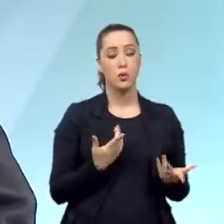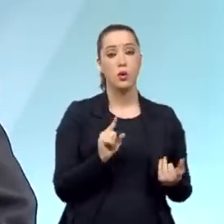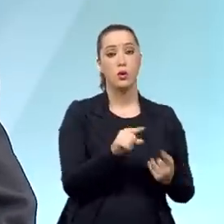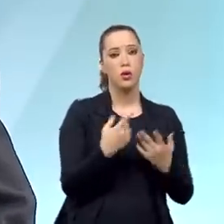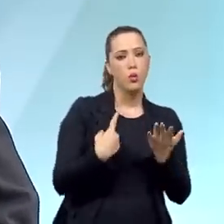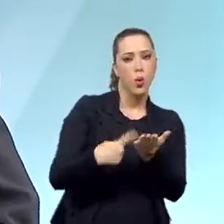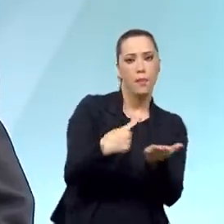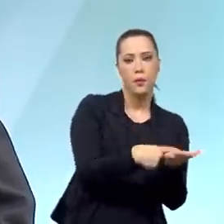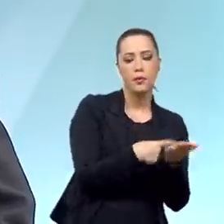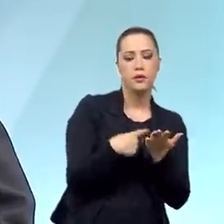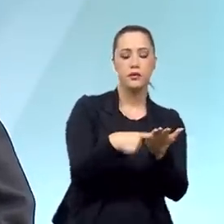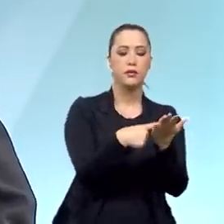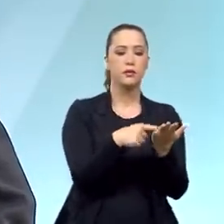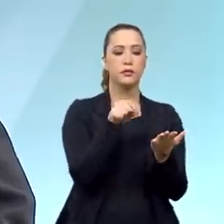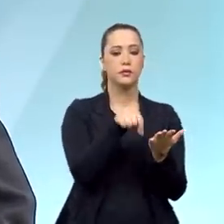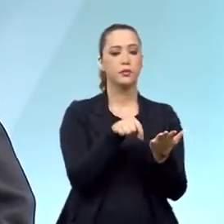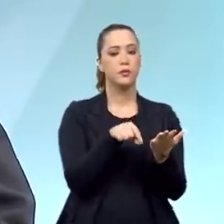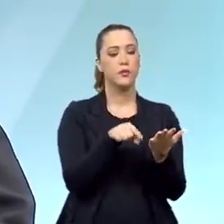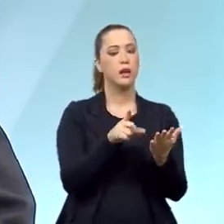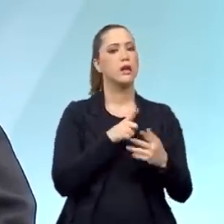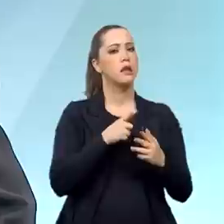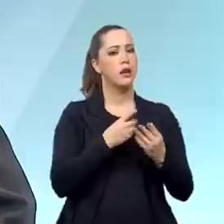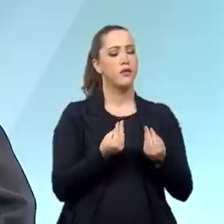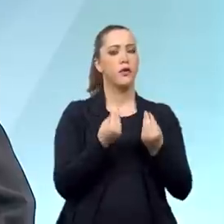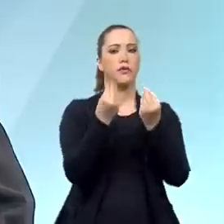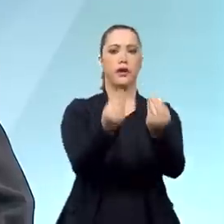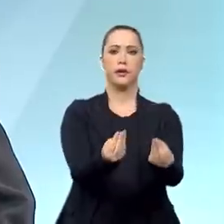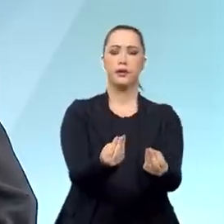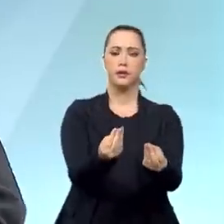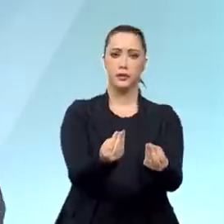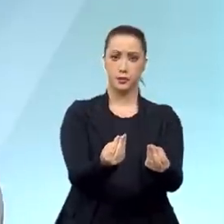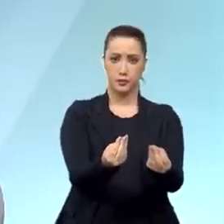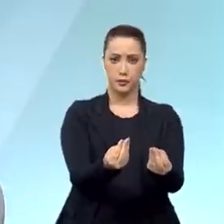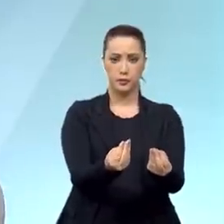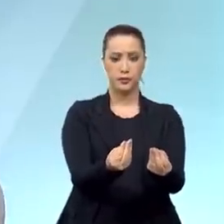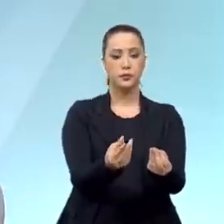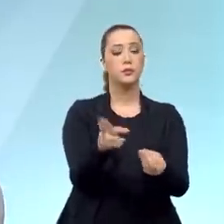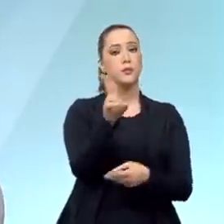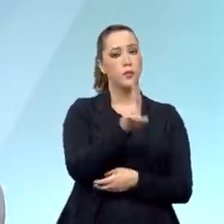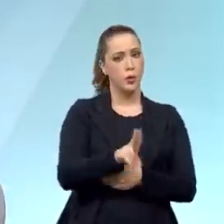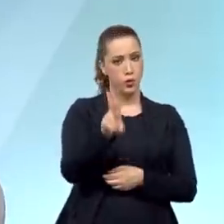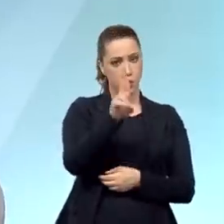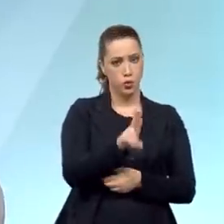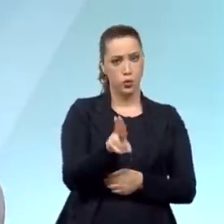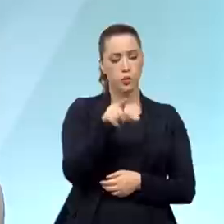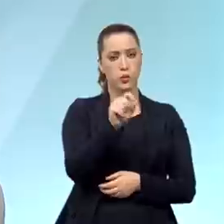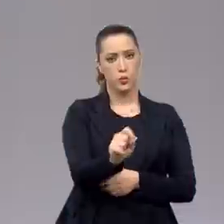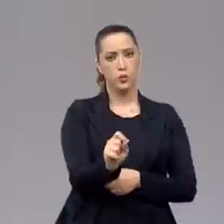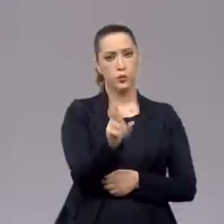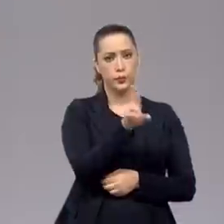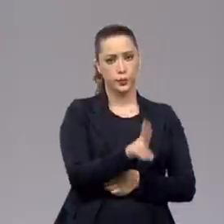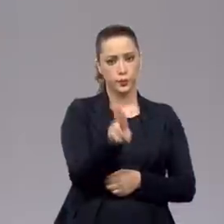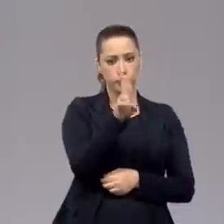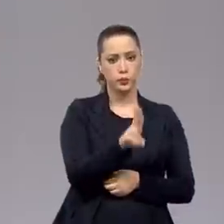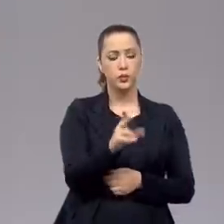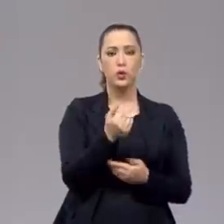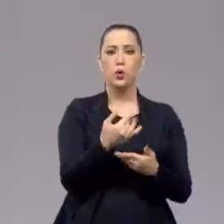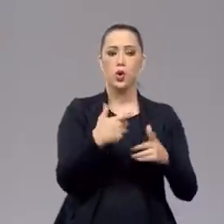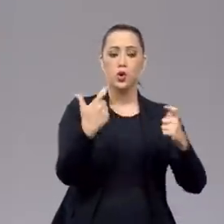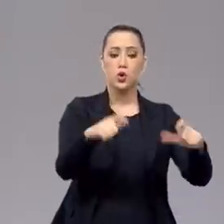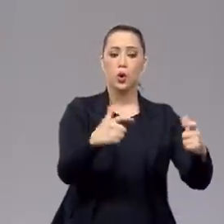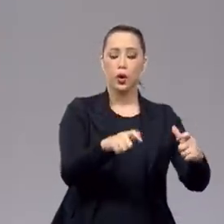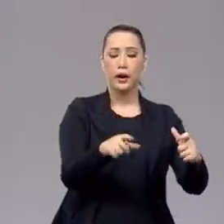acordos, houve o oferecimento de utilização, a autorização de utilização de bases